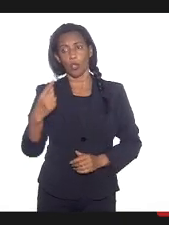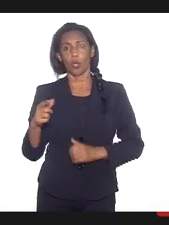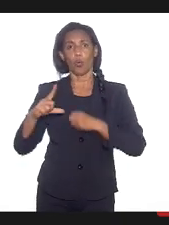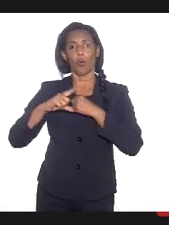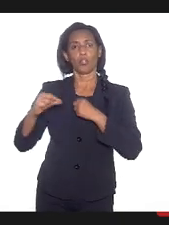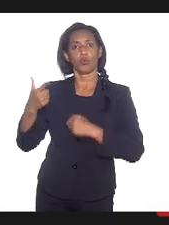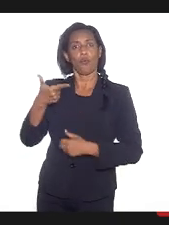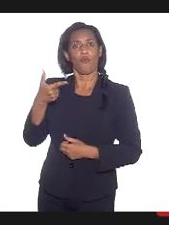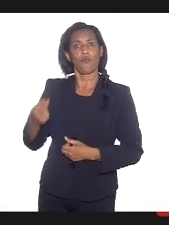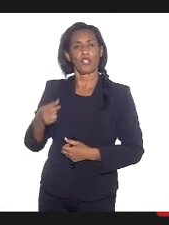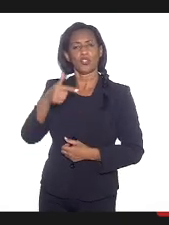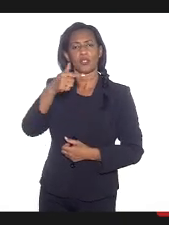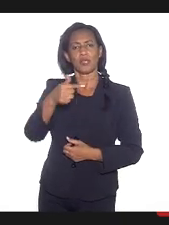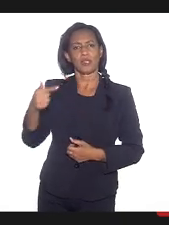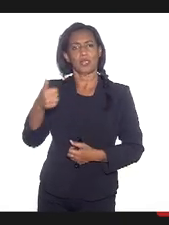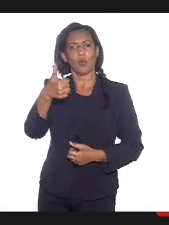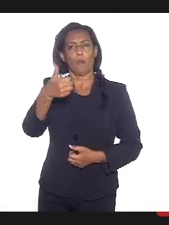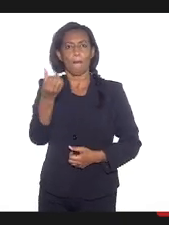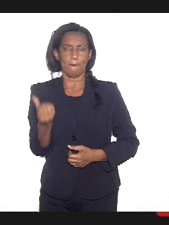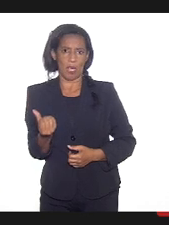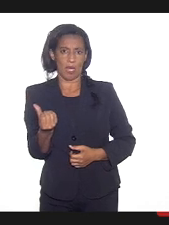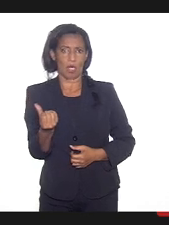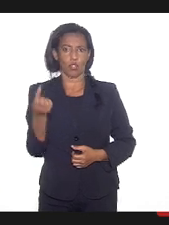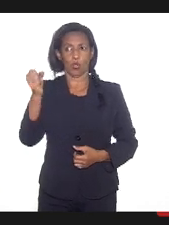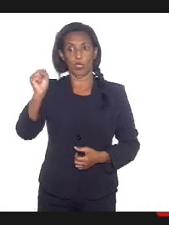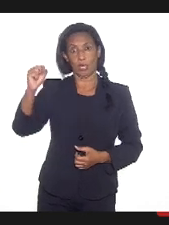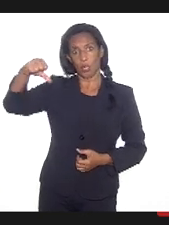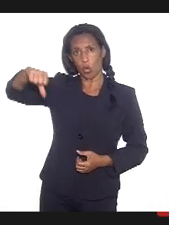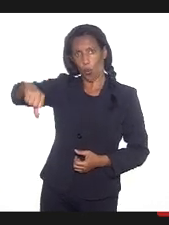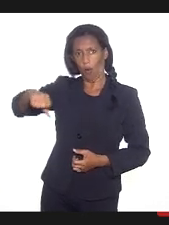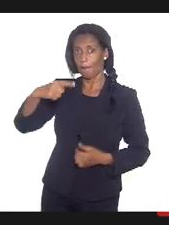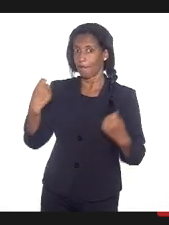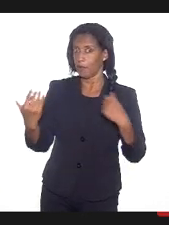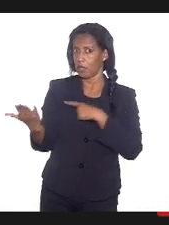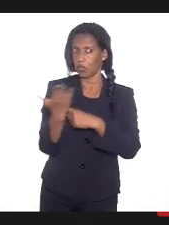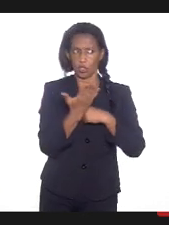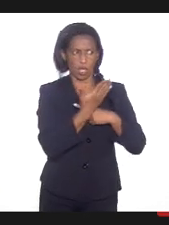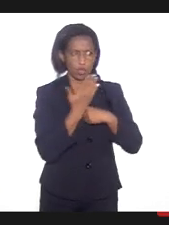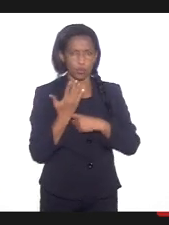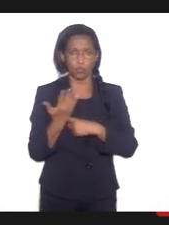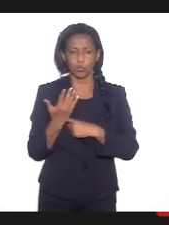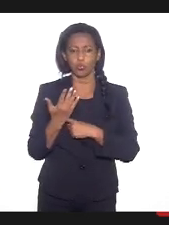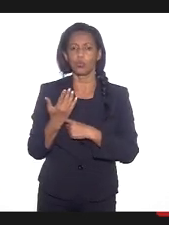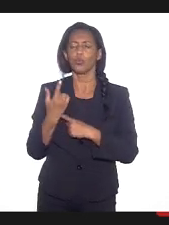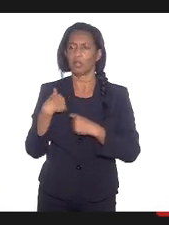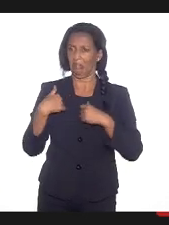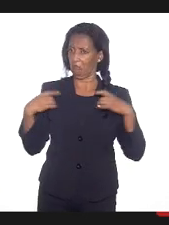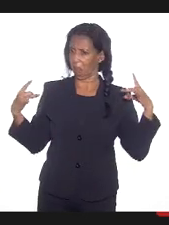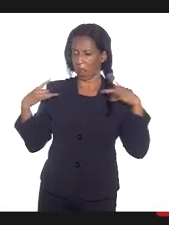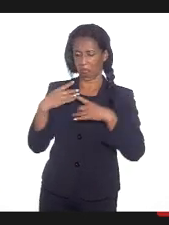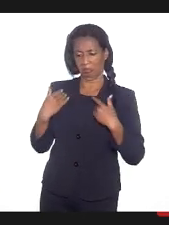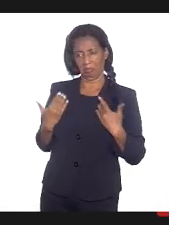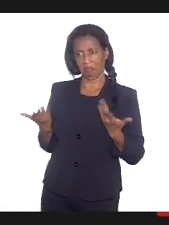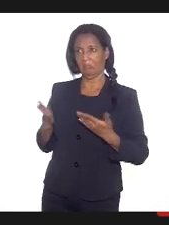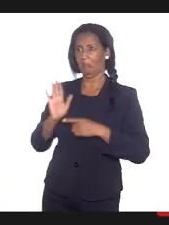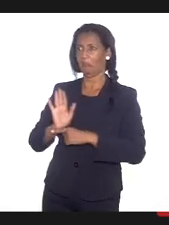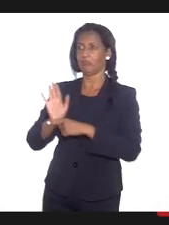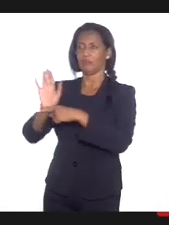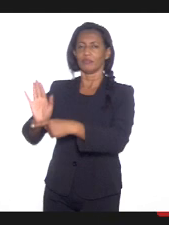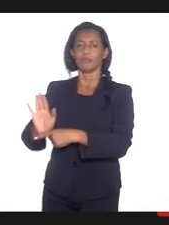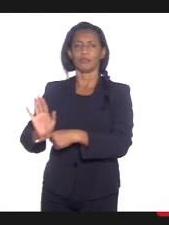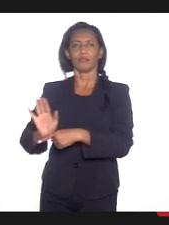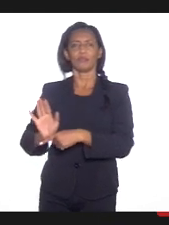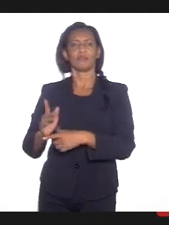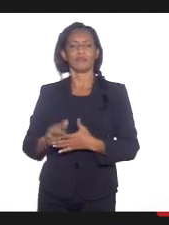artigo 20 da lei 7716 de 1989. Precisando de ajuda depois, coloco-me à disposição sobre essas questões